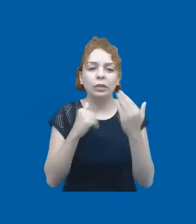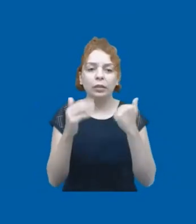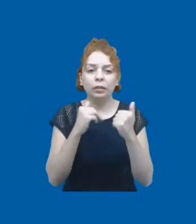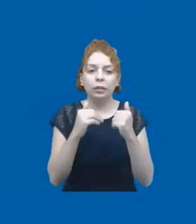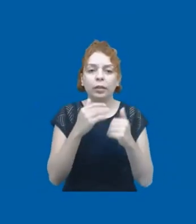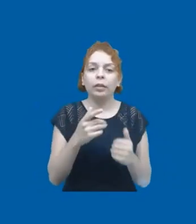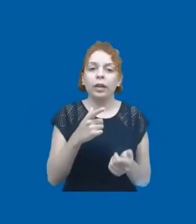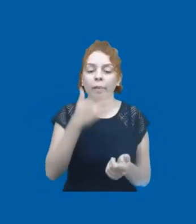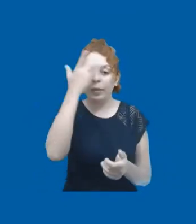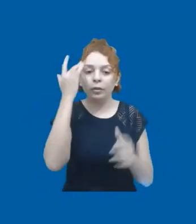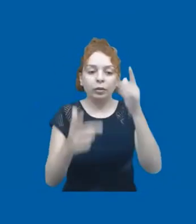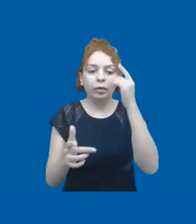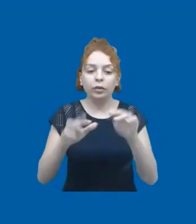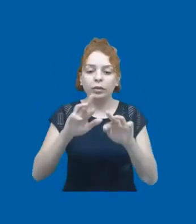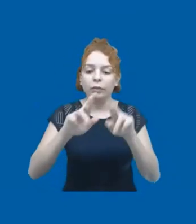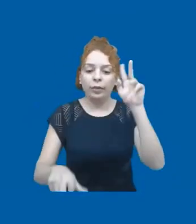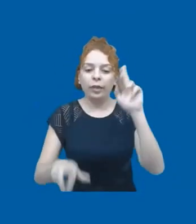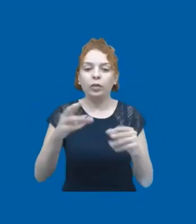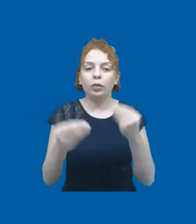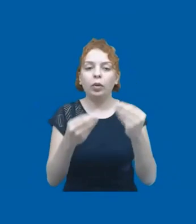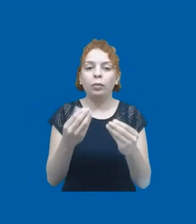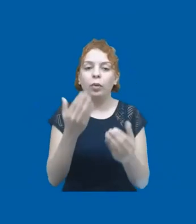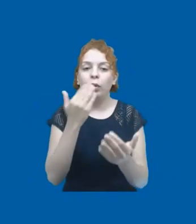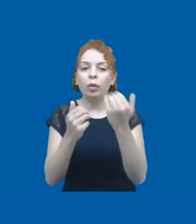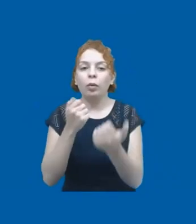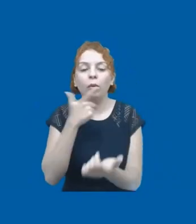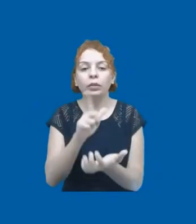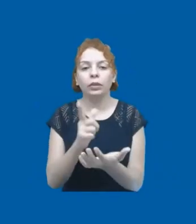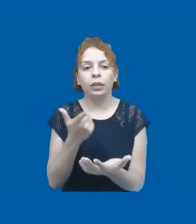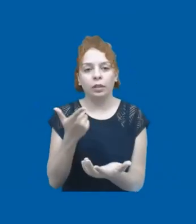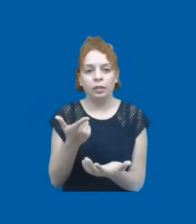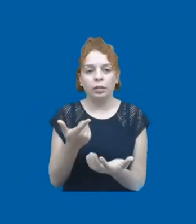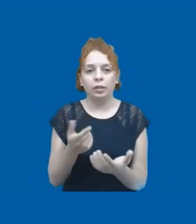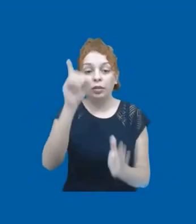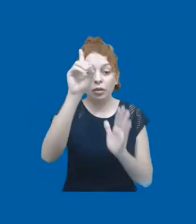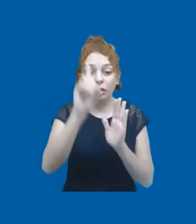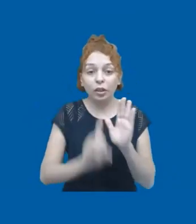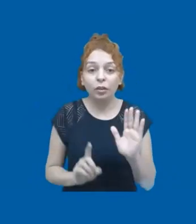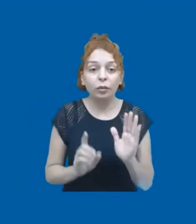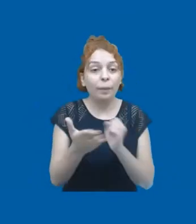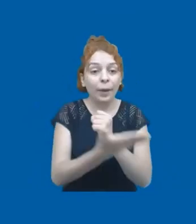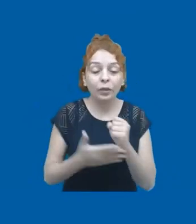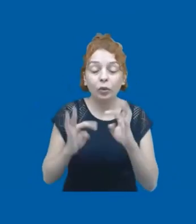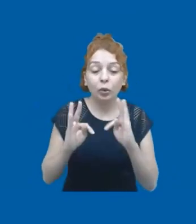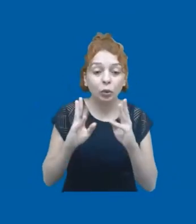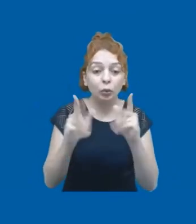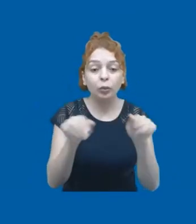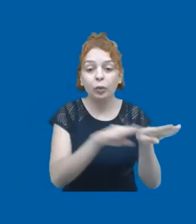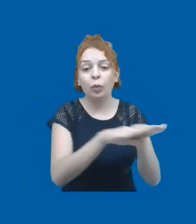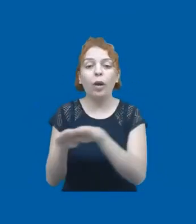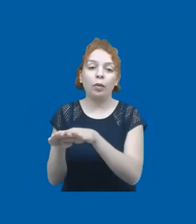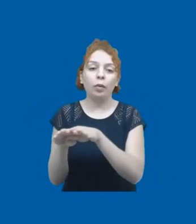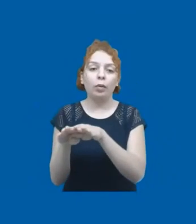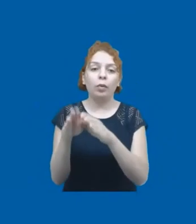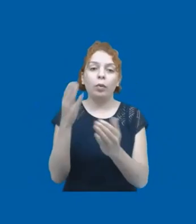desigual à comida e alimentação. Mas isso é um direito humano básico. que todo mundo deveria ter garantido.